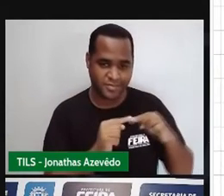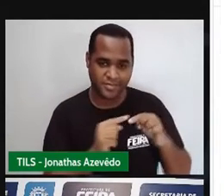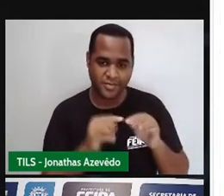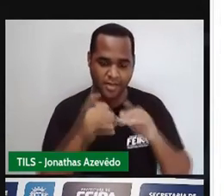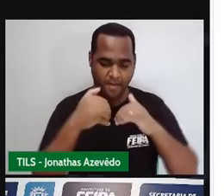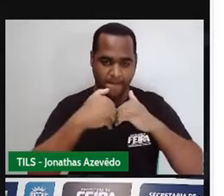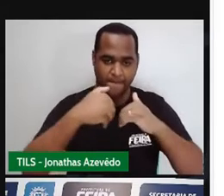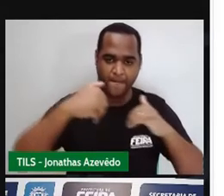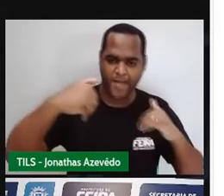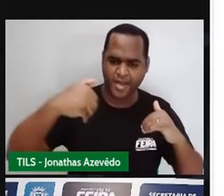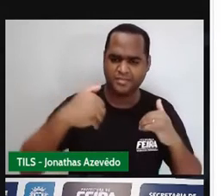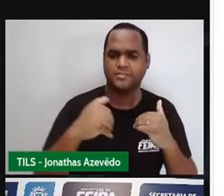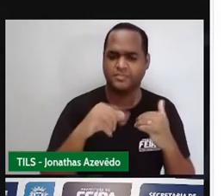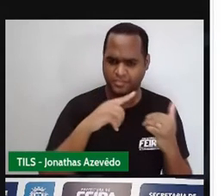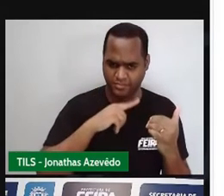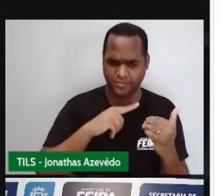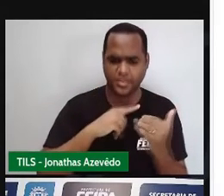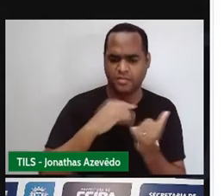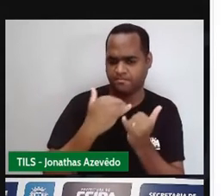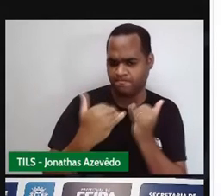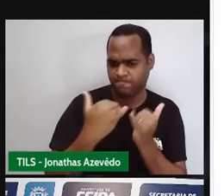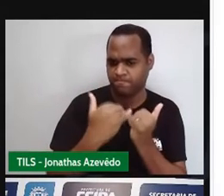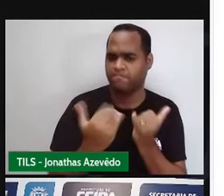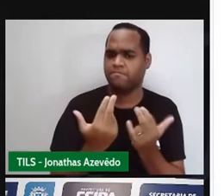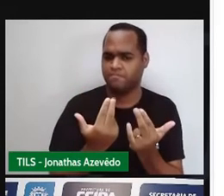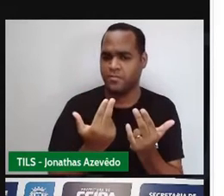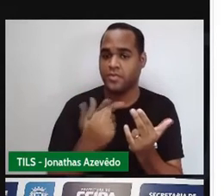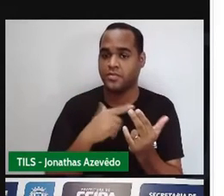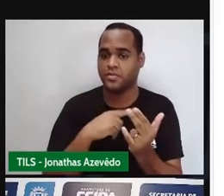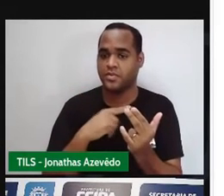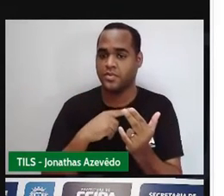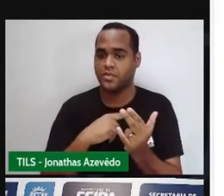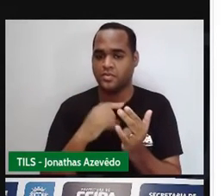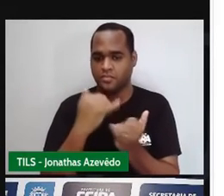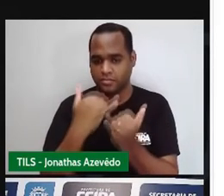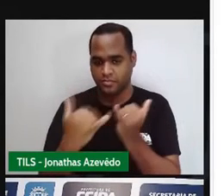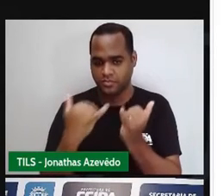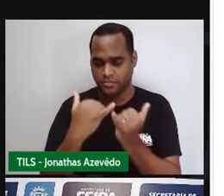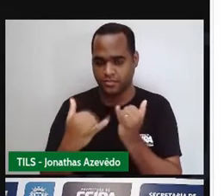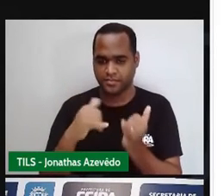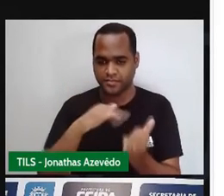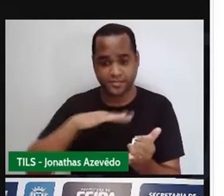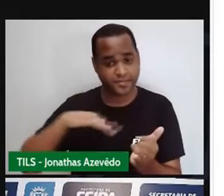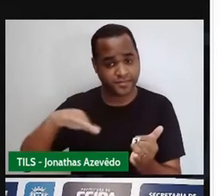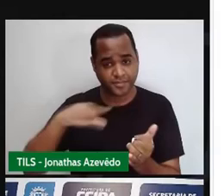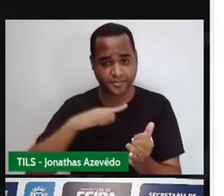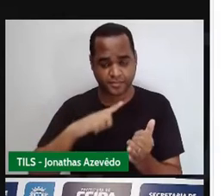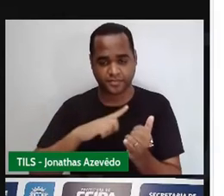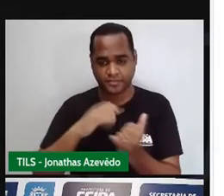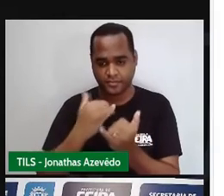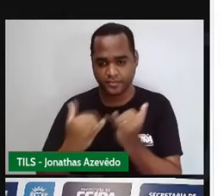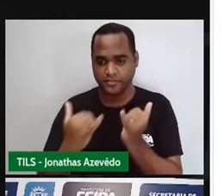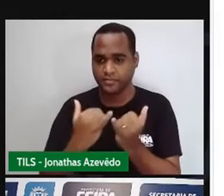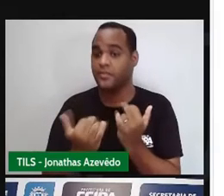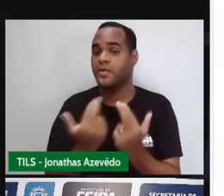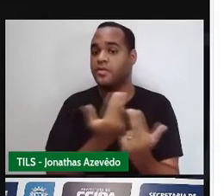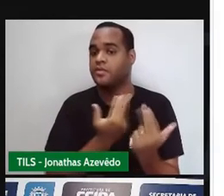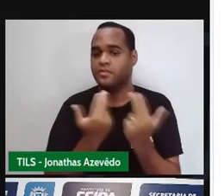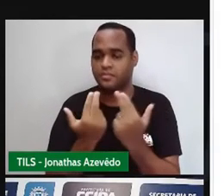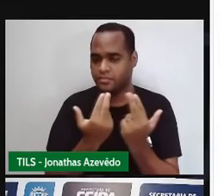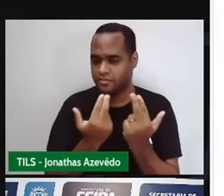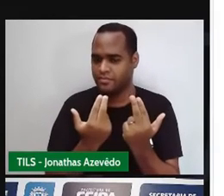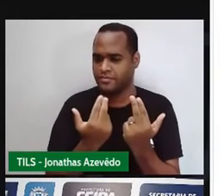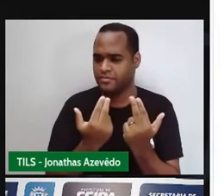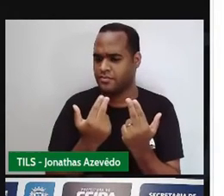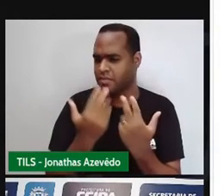dois triângulos são semelhantes. Veja que as medidas aqui, ó, dos lados, né, são as mesmas. Vão ter as